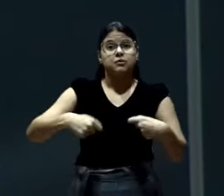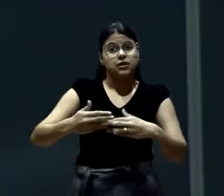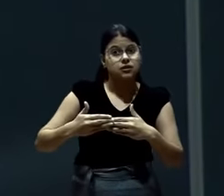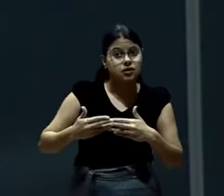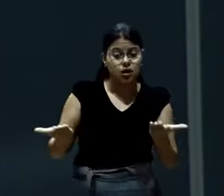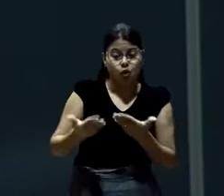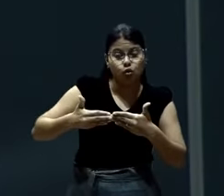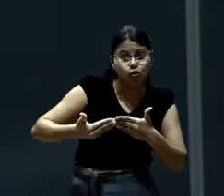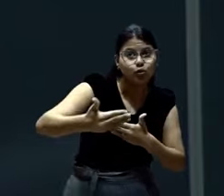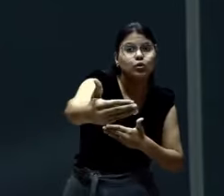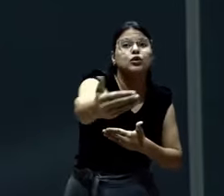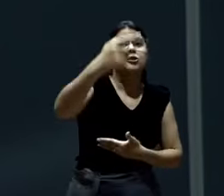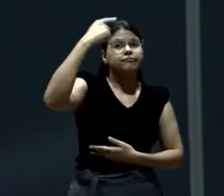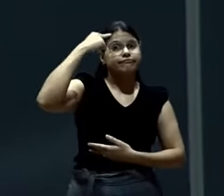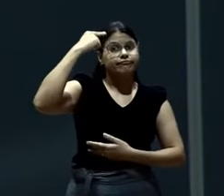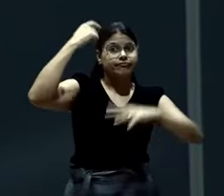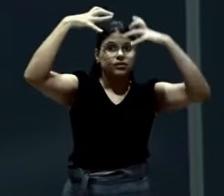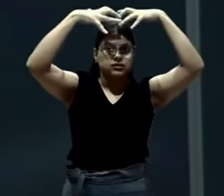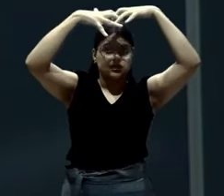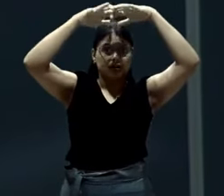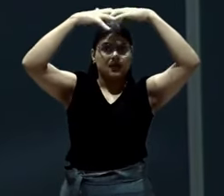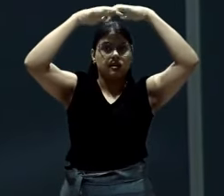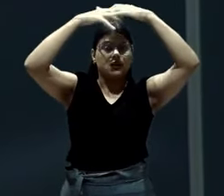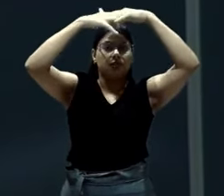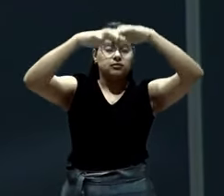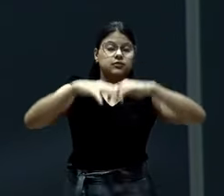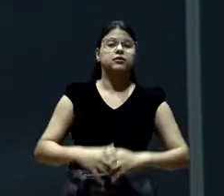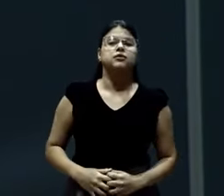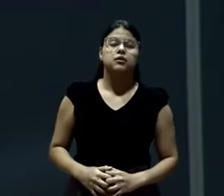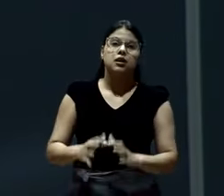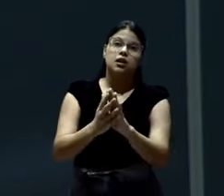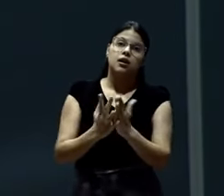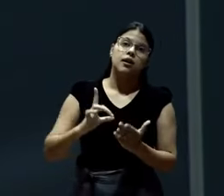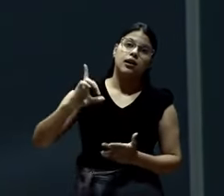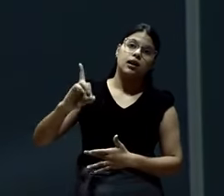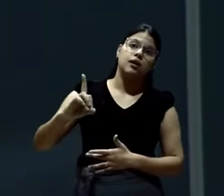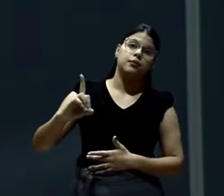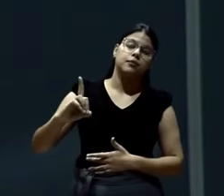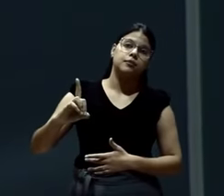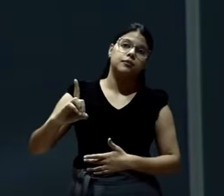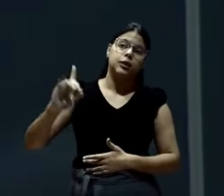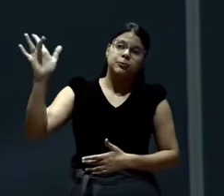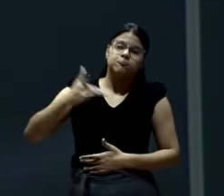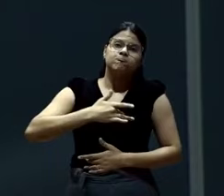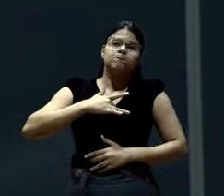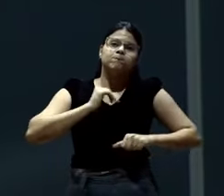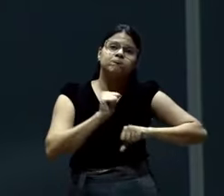passar a nos enxergar diferente. Por isso que a palavra de Deus, ela nos muda.